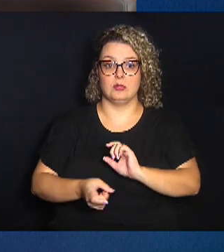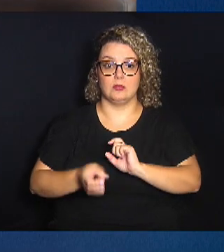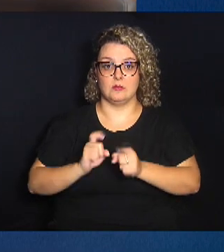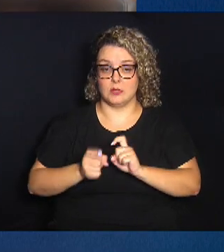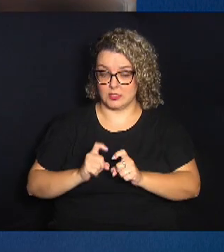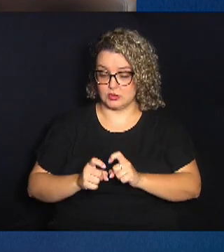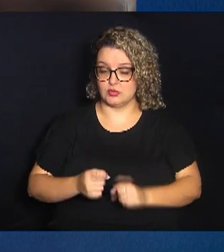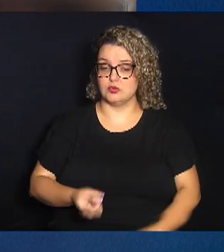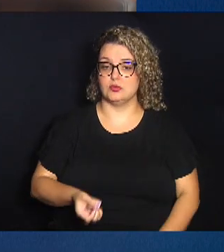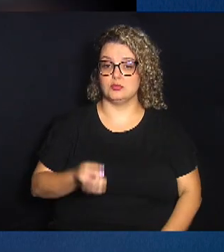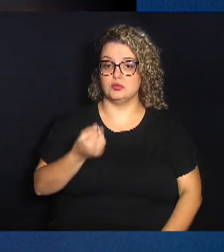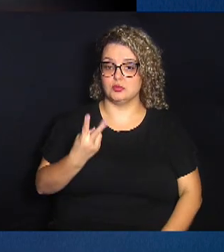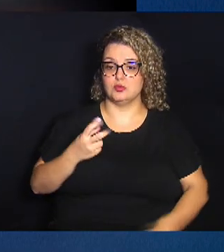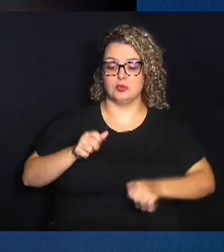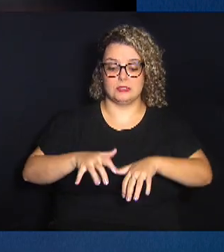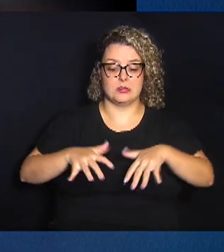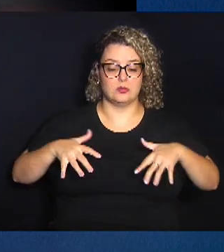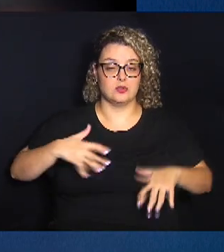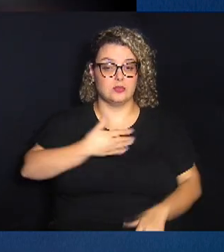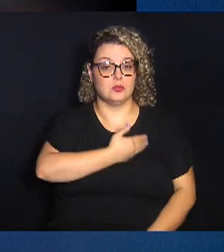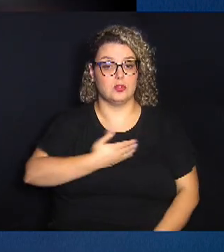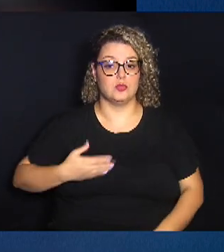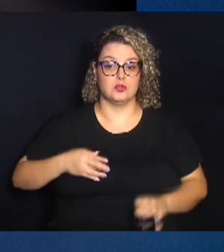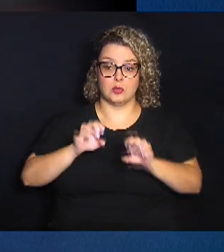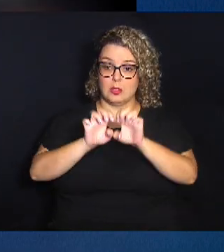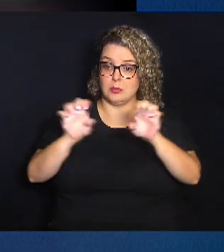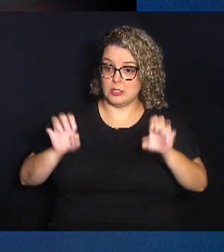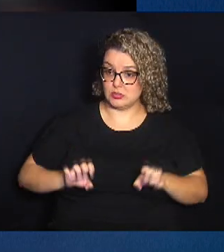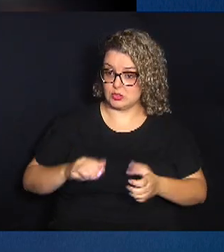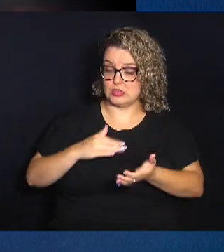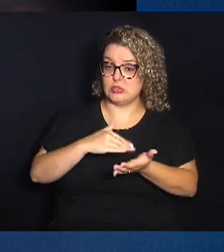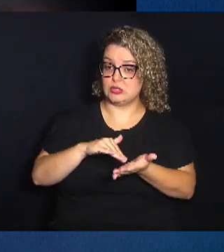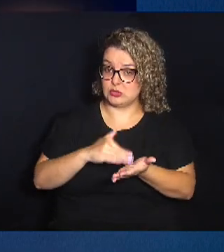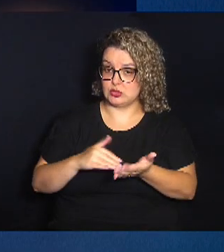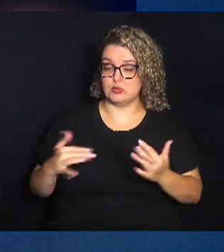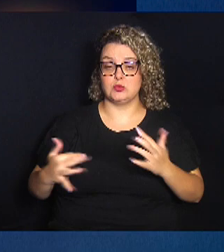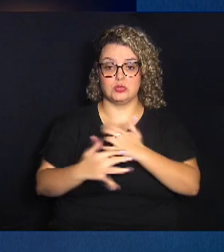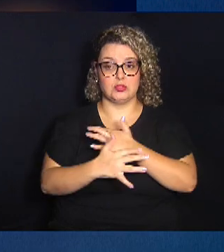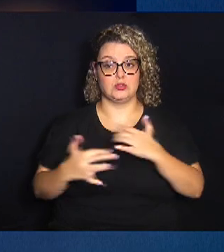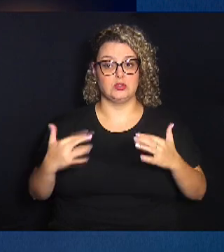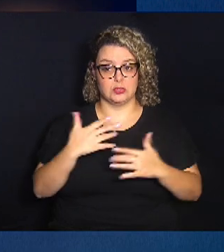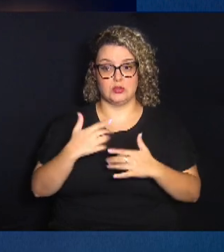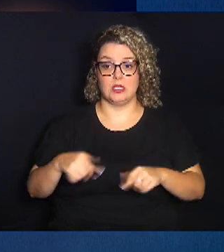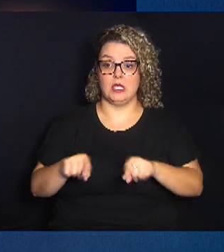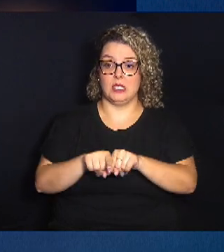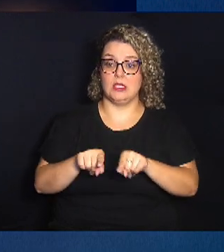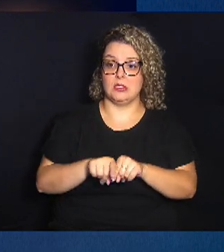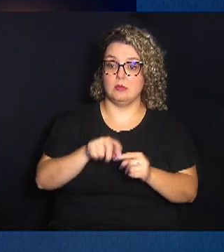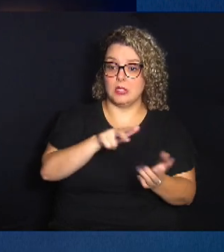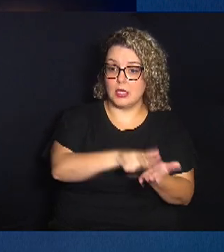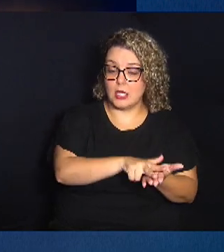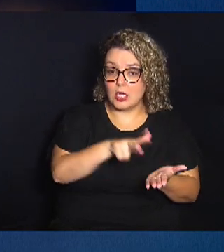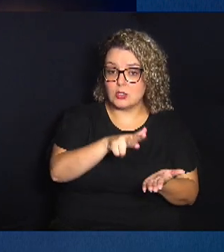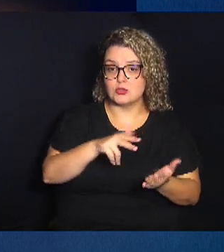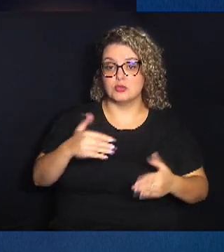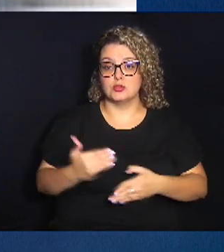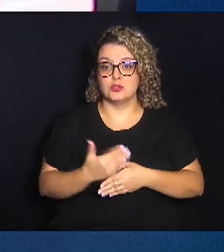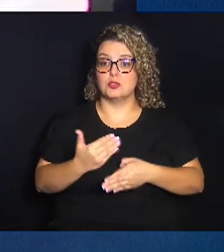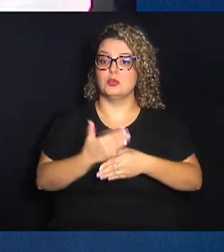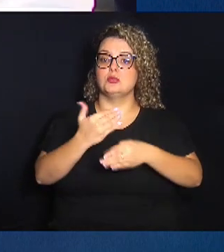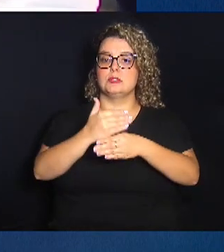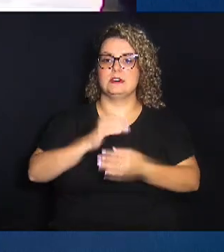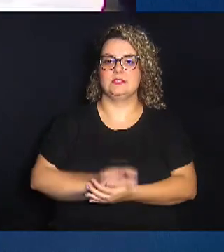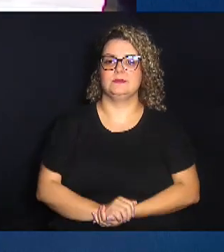duas audiências públicas sobre estrutura da Secretaria de Urbanismo e regularização de construções.